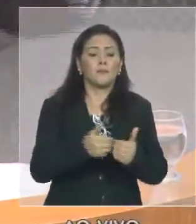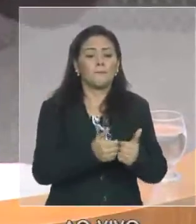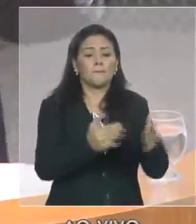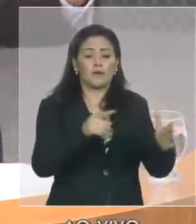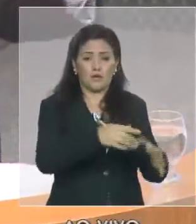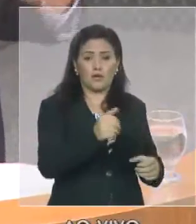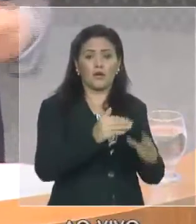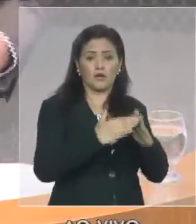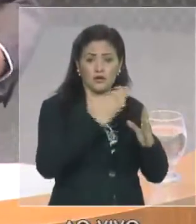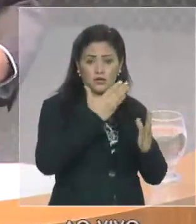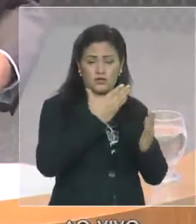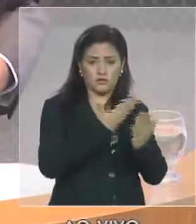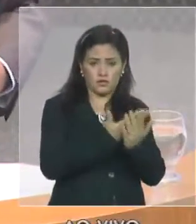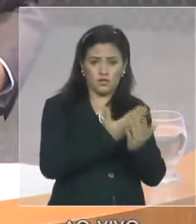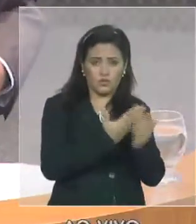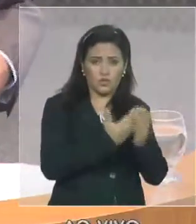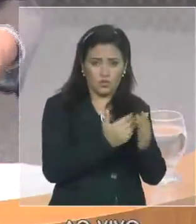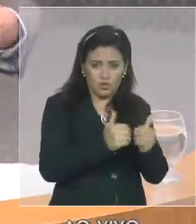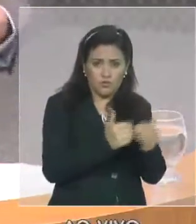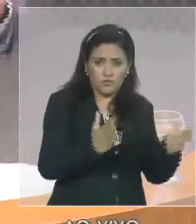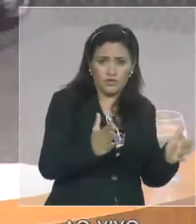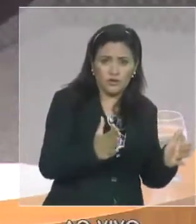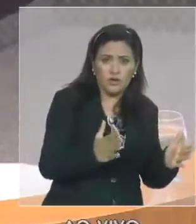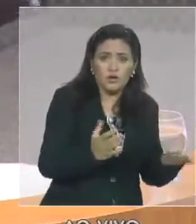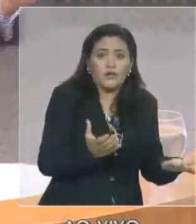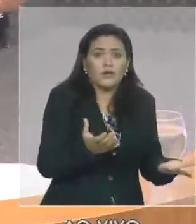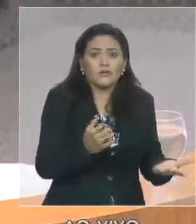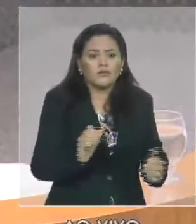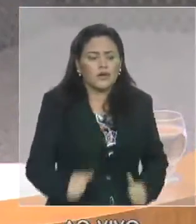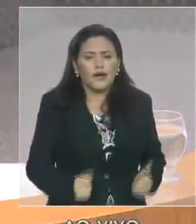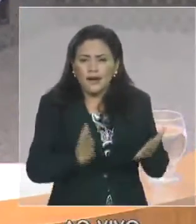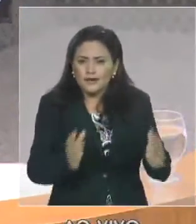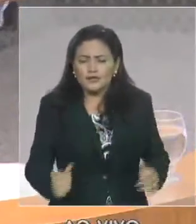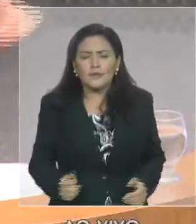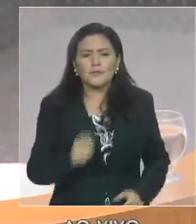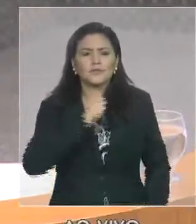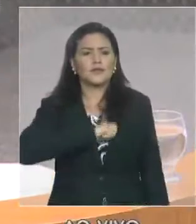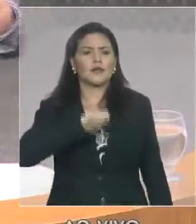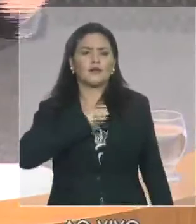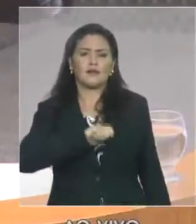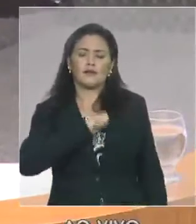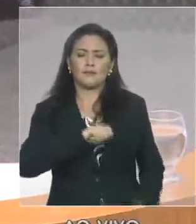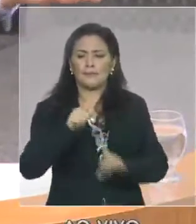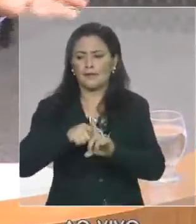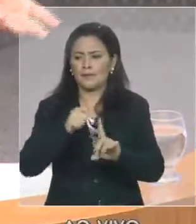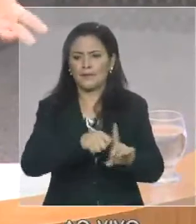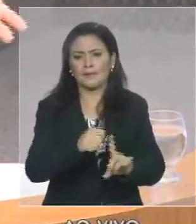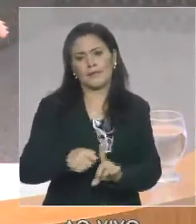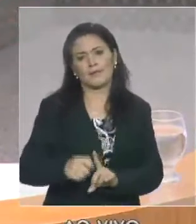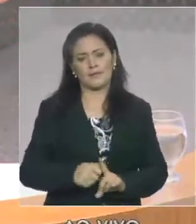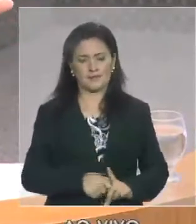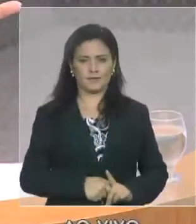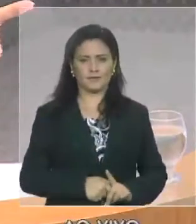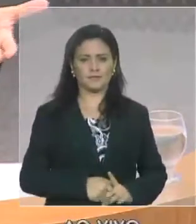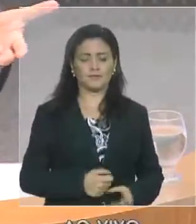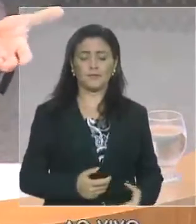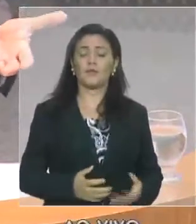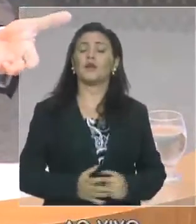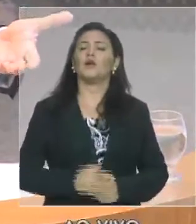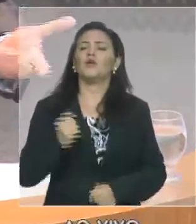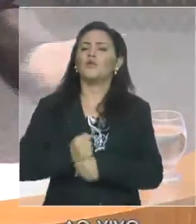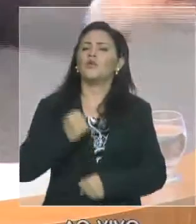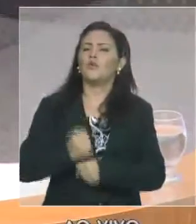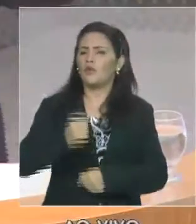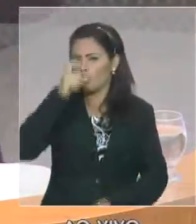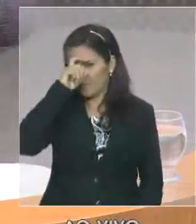aumentando o curteio. Quando nós pensamos num estado assimétrico, desigual, marcado por péssimos indicadores sociais como o